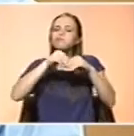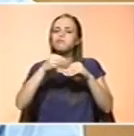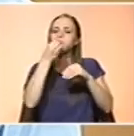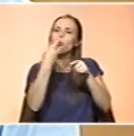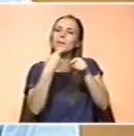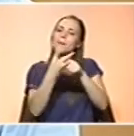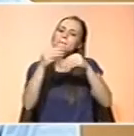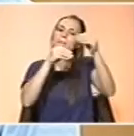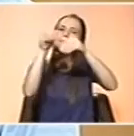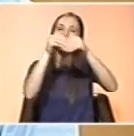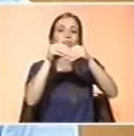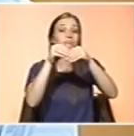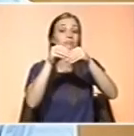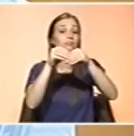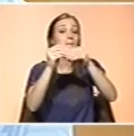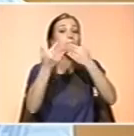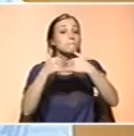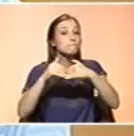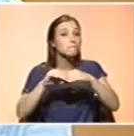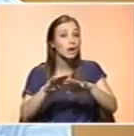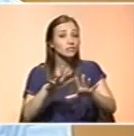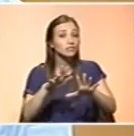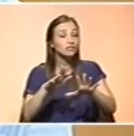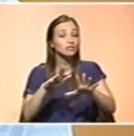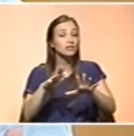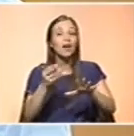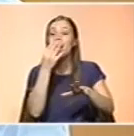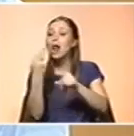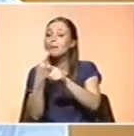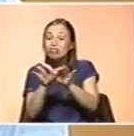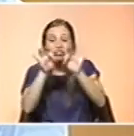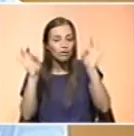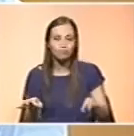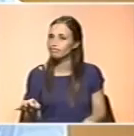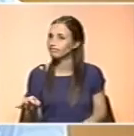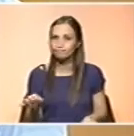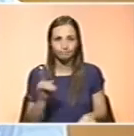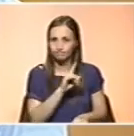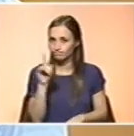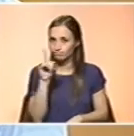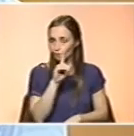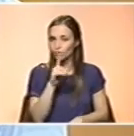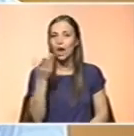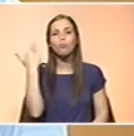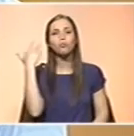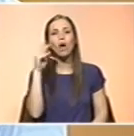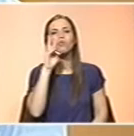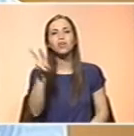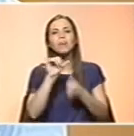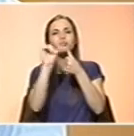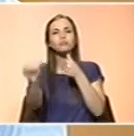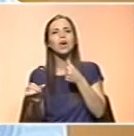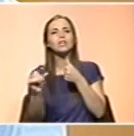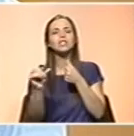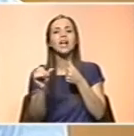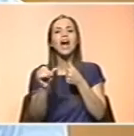estão a somar, mas, na verdade, não têm o mesmo efeito que têm os alimentos. E há pouco, na peça, eu via a questão dos alimentos ricos em